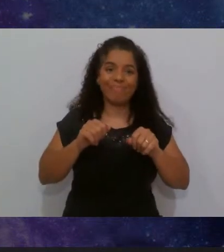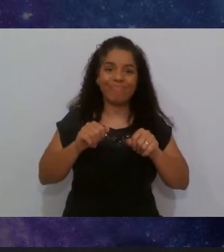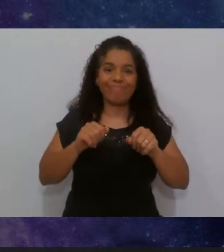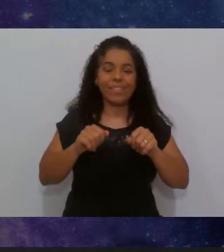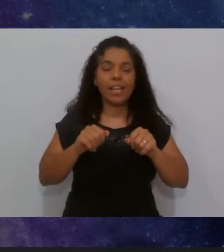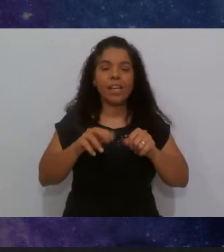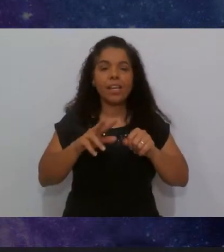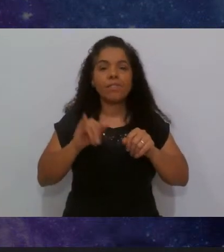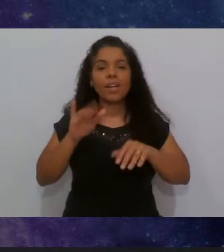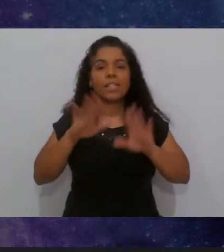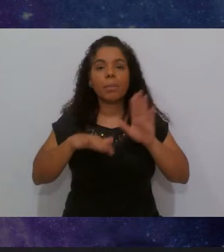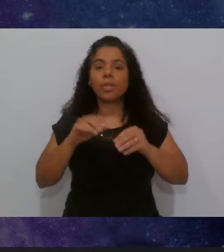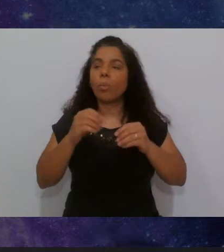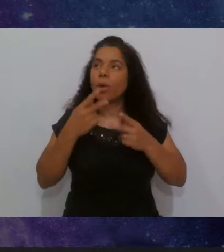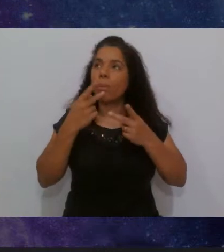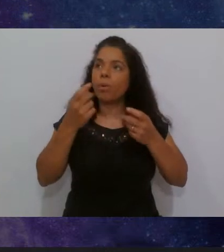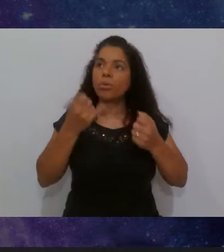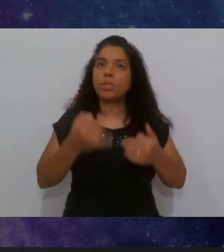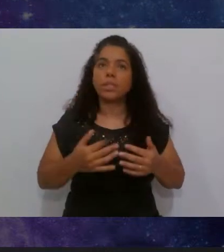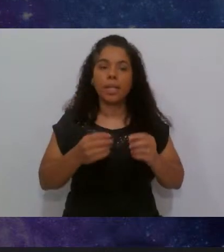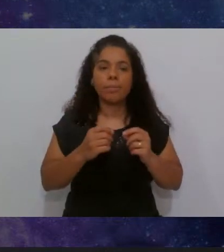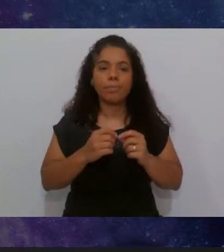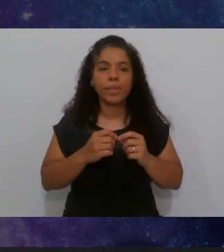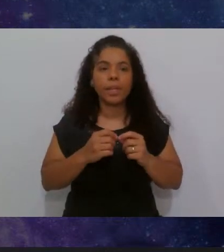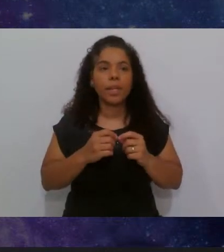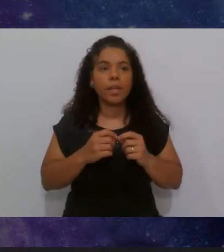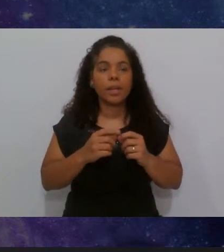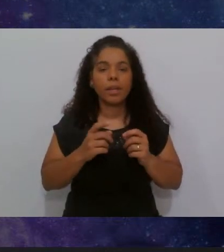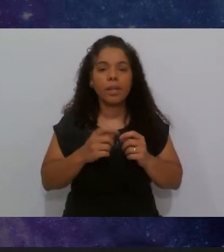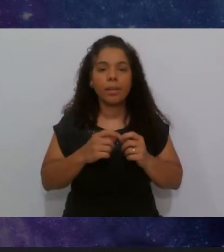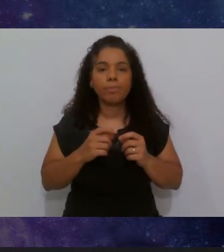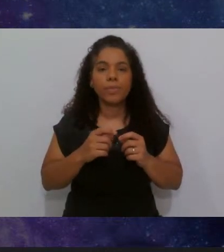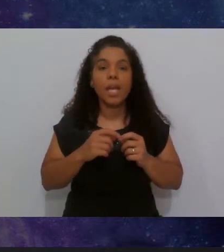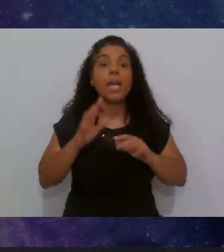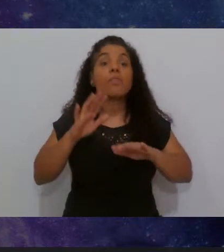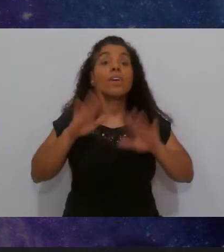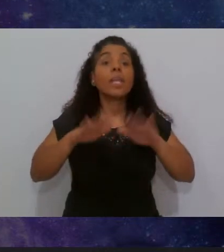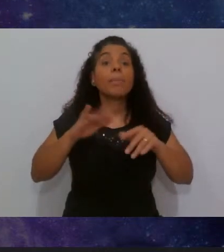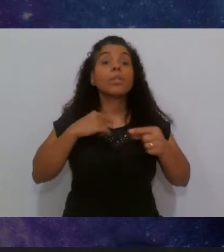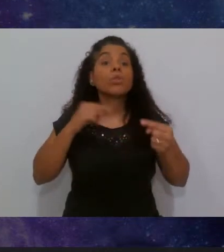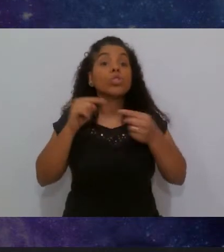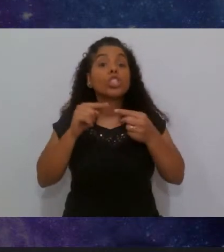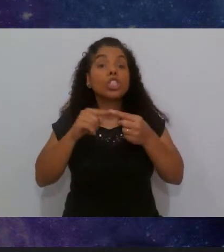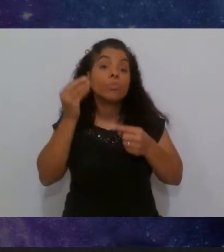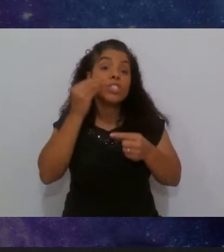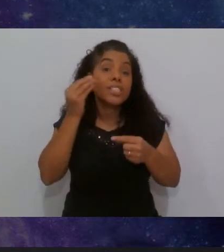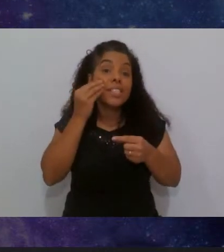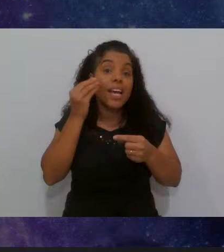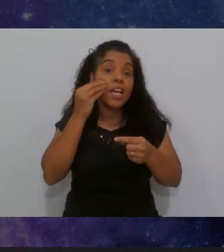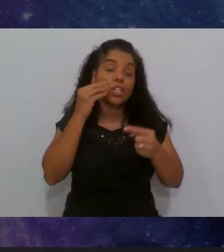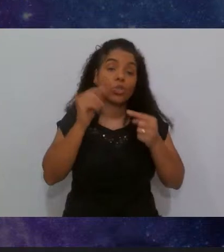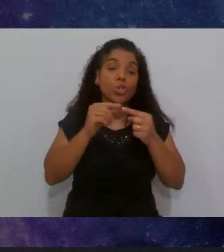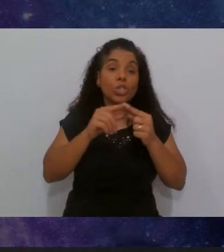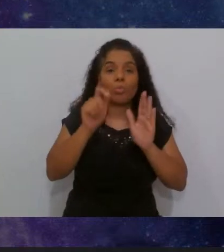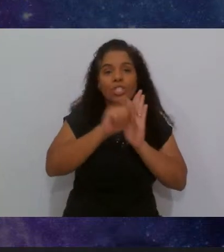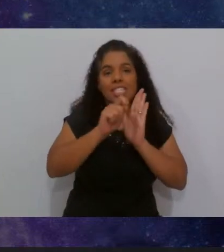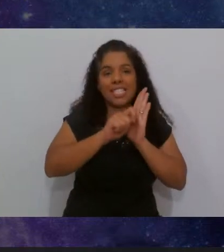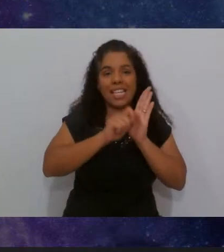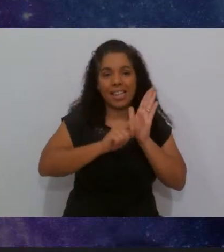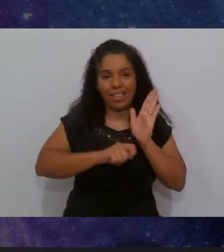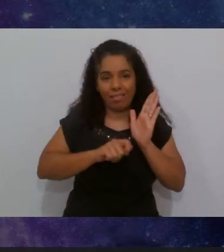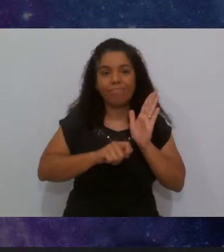como eu posso dizer do tipo de teste do tipo de escrita que você